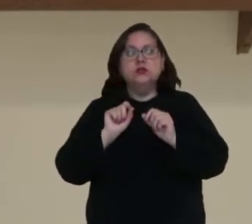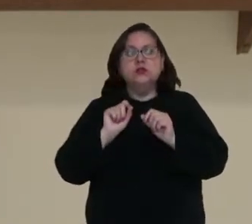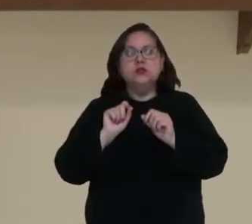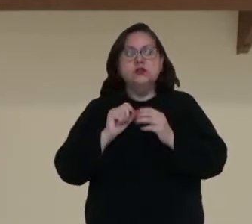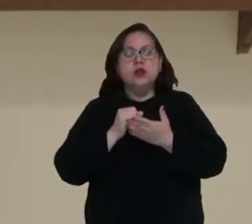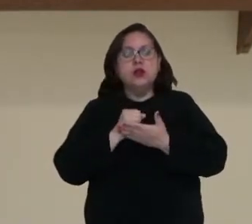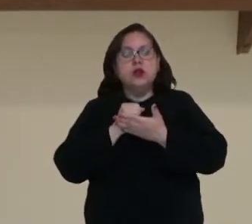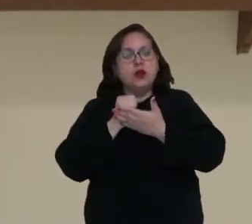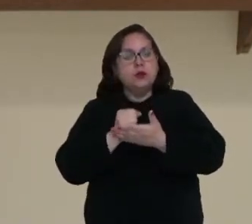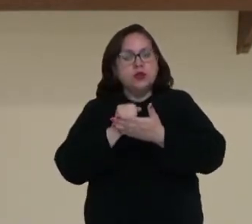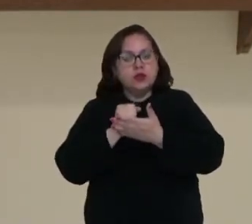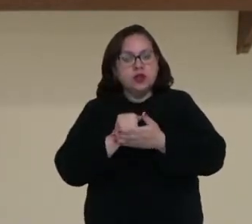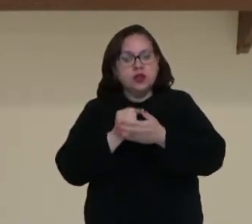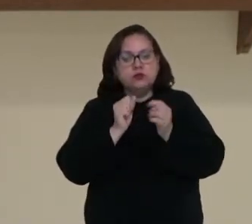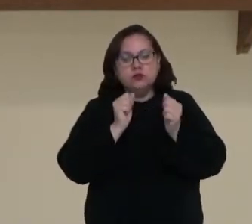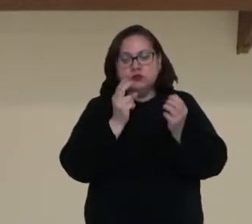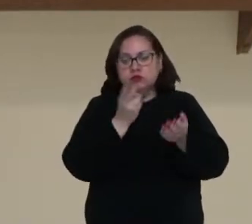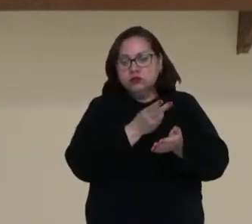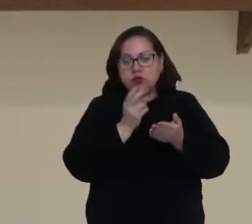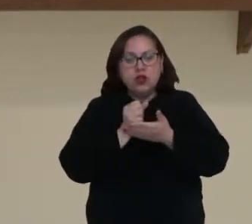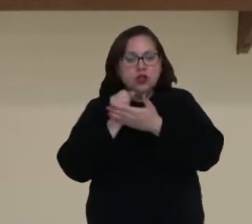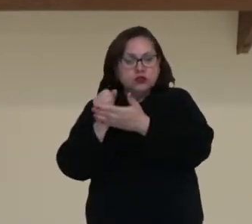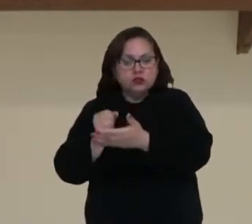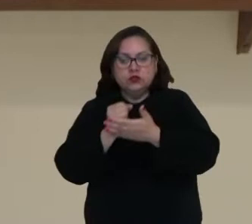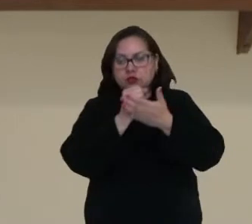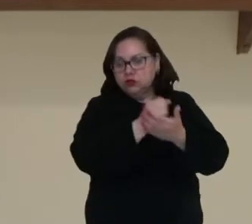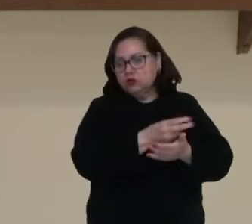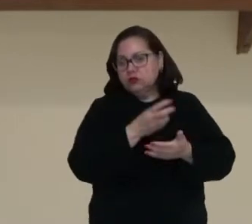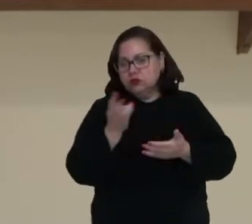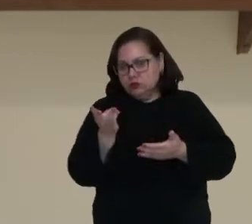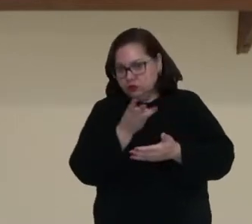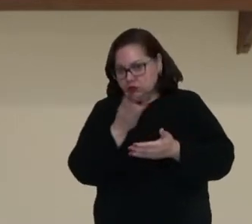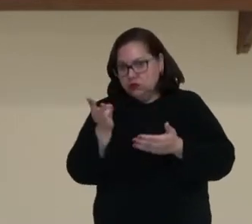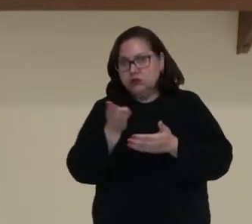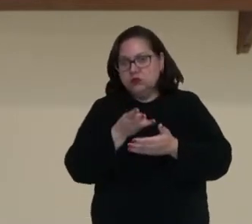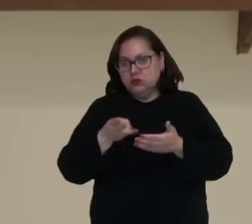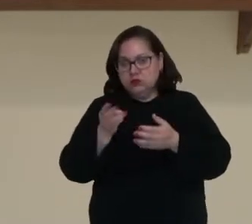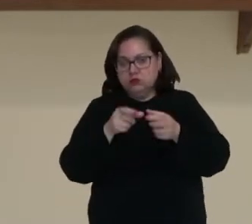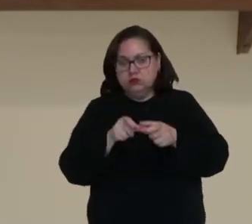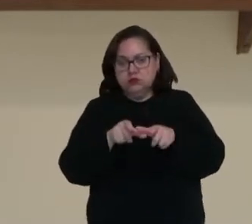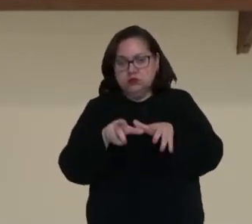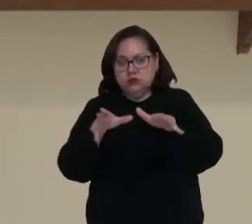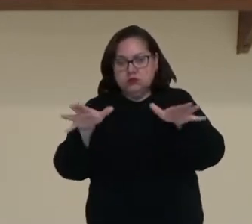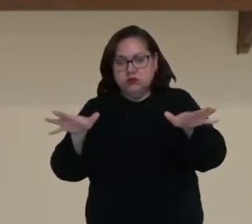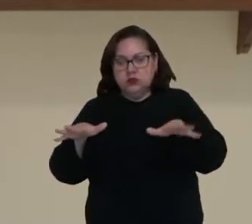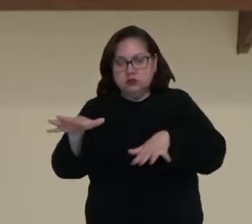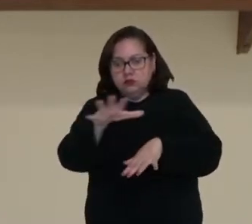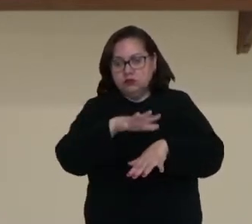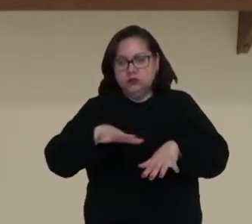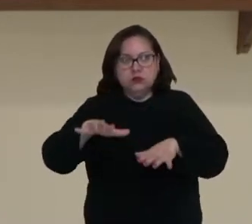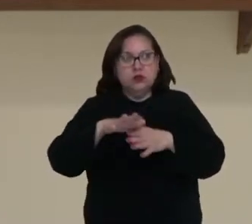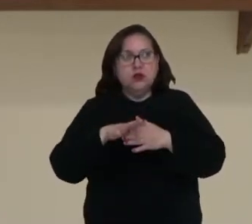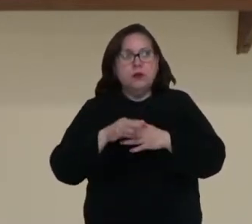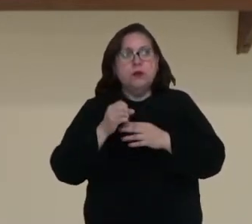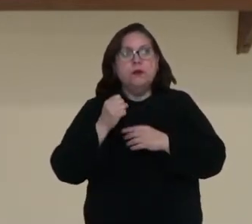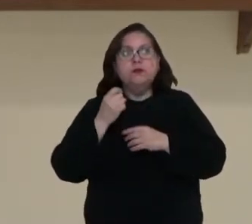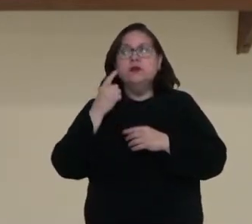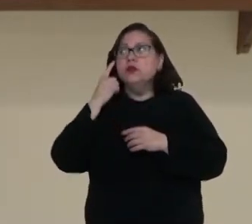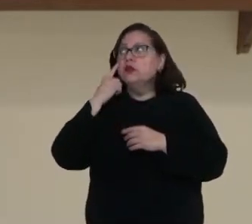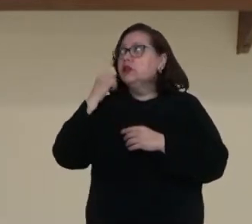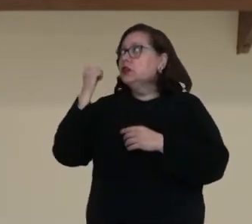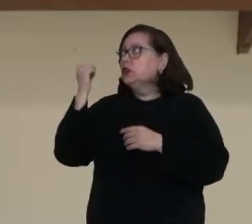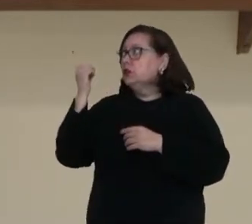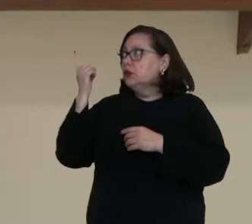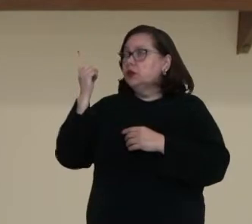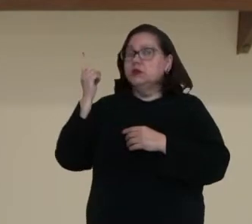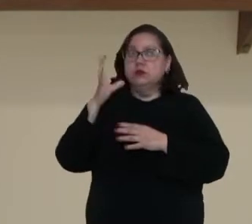apoiar-se mutualmente, ajudando, então, nesse contexto de expansão territorial. Bom, a gente vai